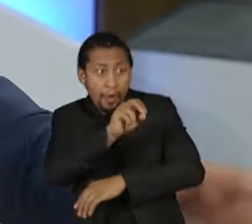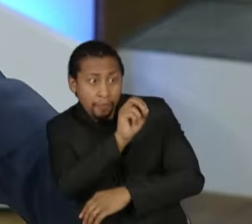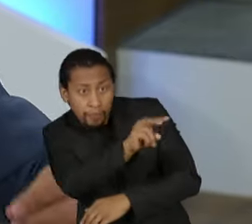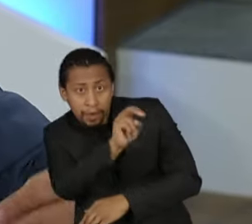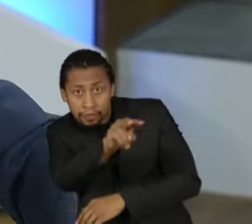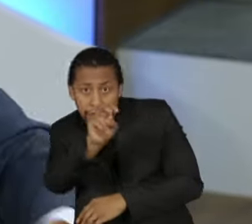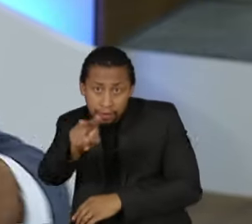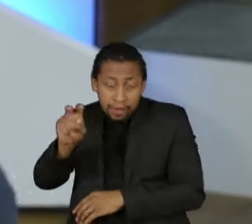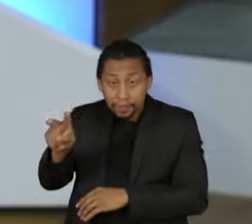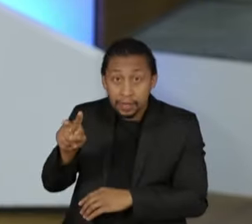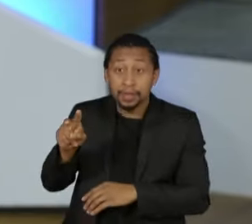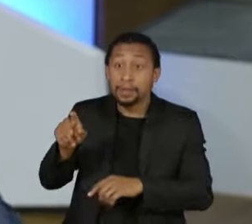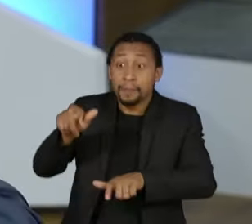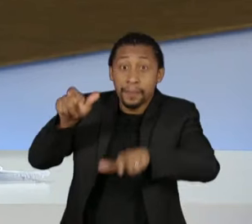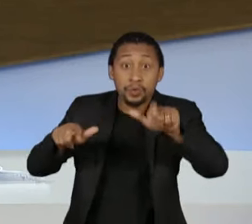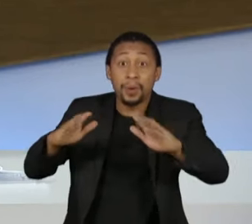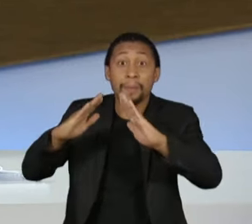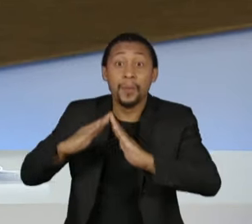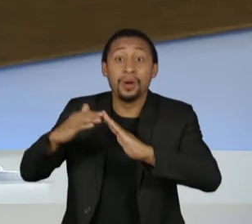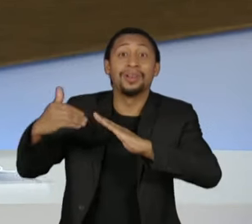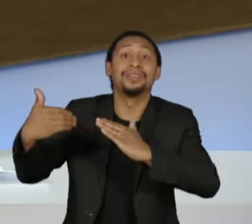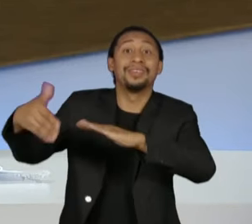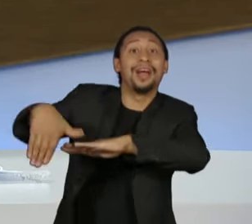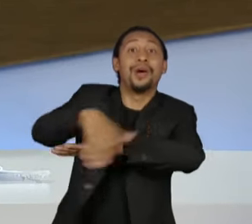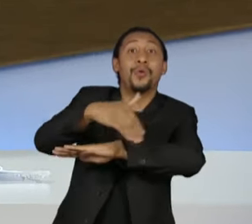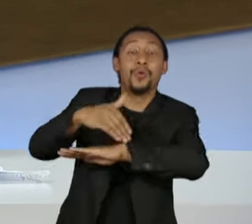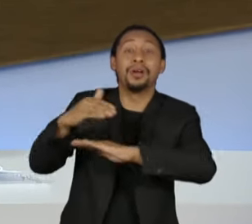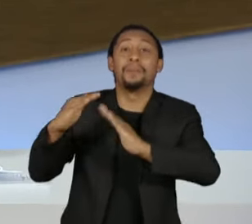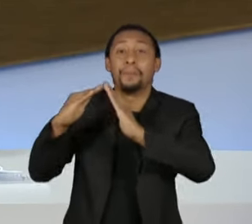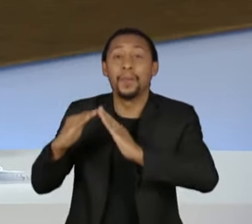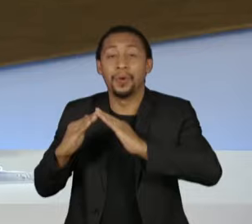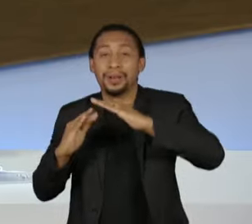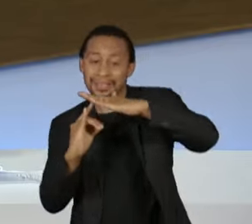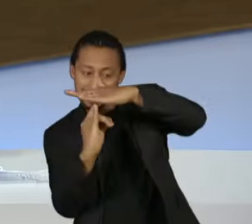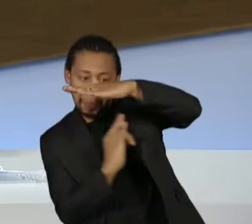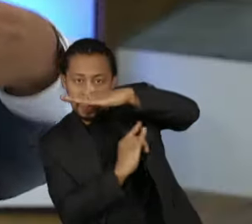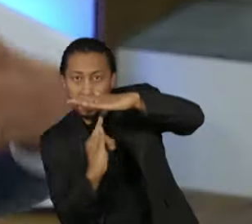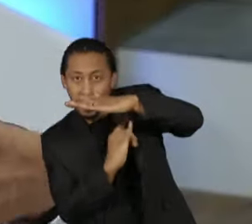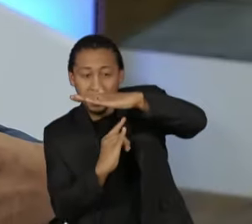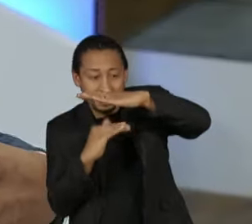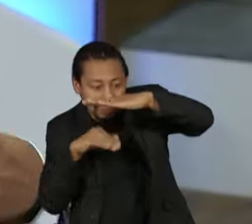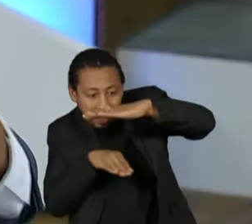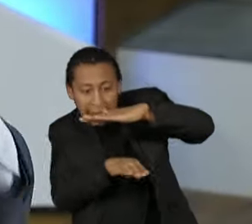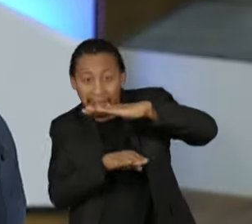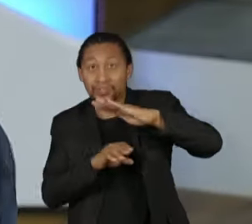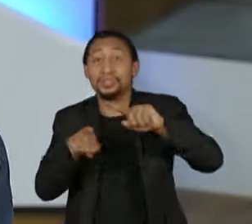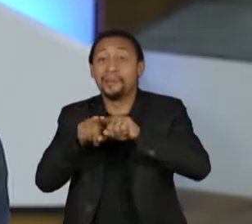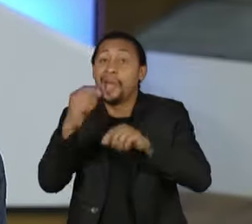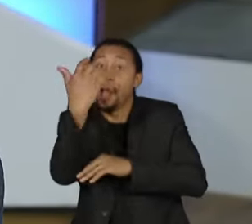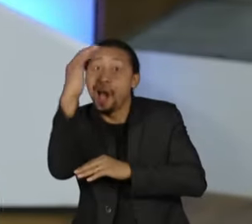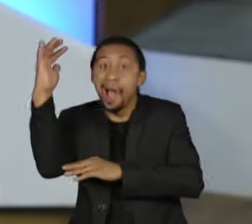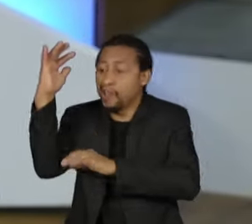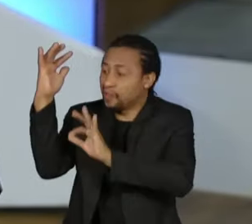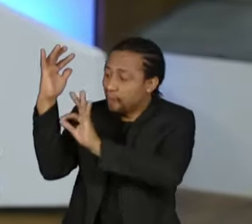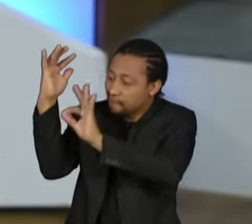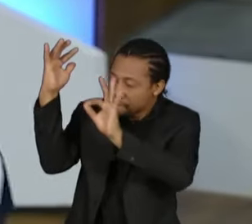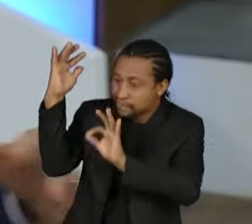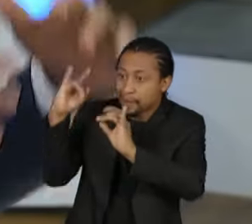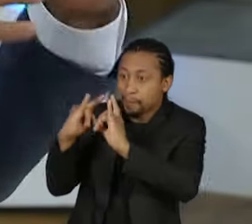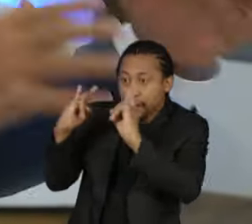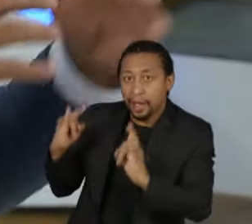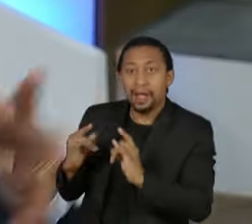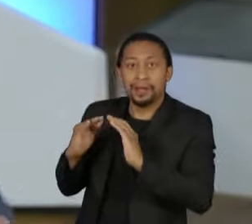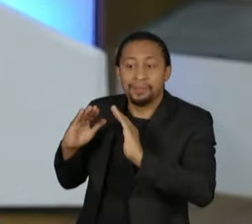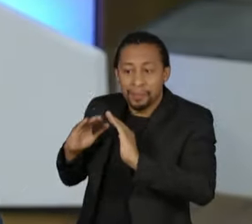morando debaixo de árvore, morando debaixo de ponte. Nós estamos falando disso. Como é que tem dinheiro extra-teto todo